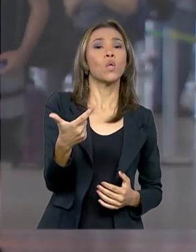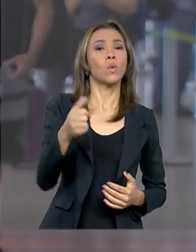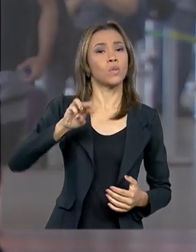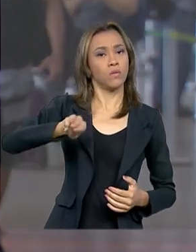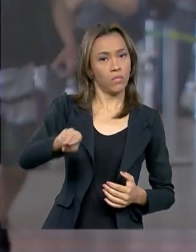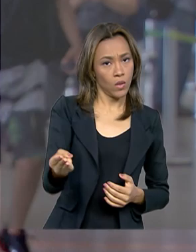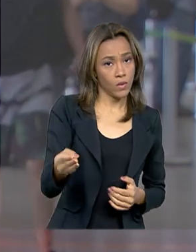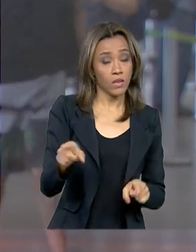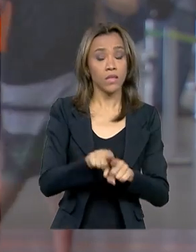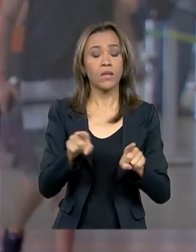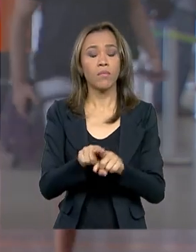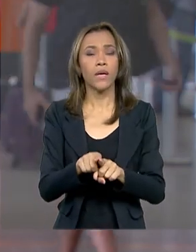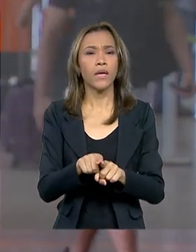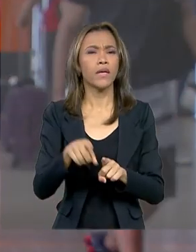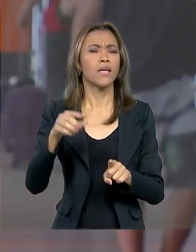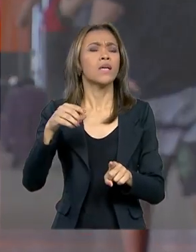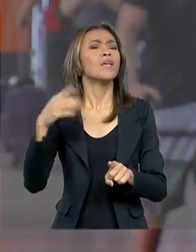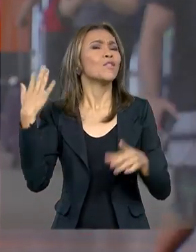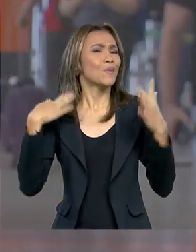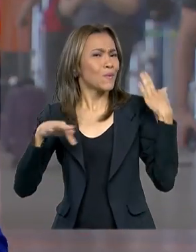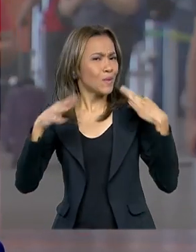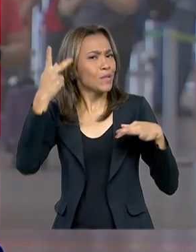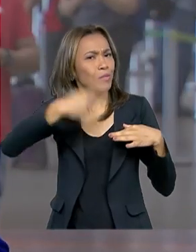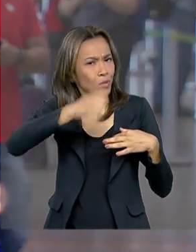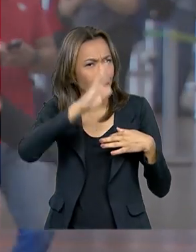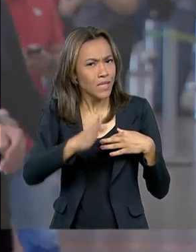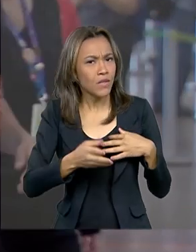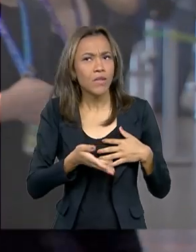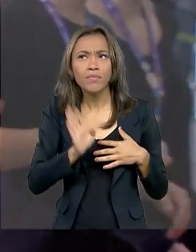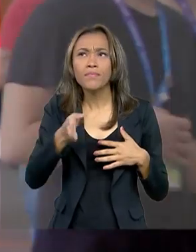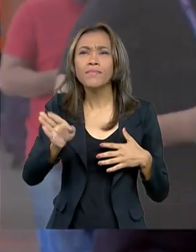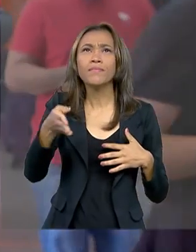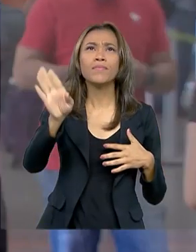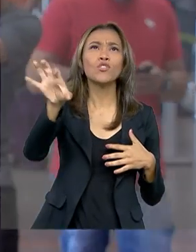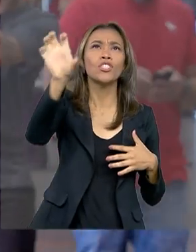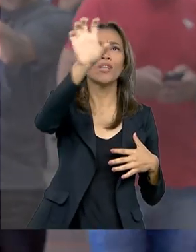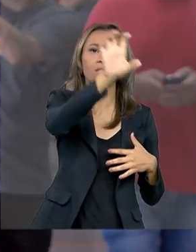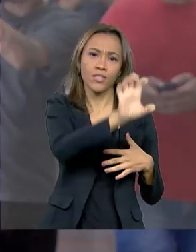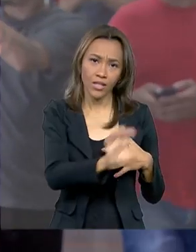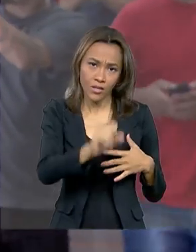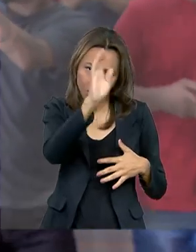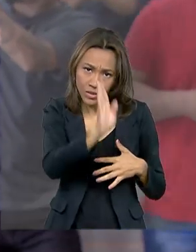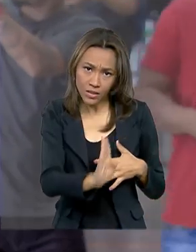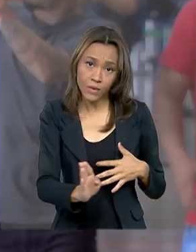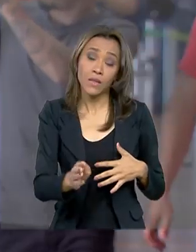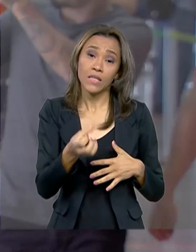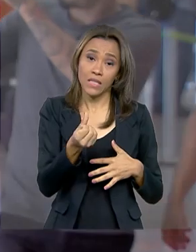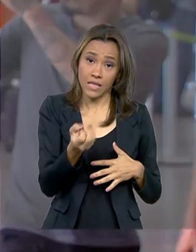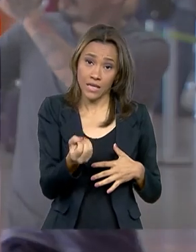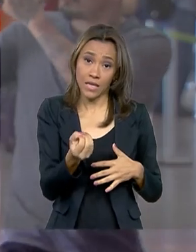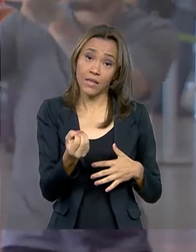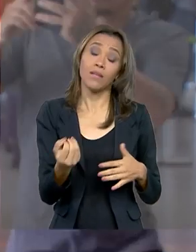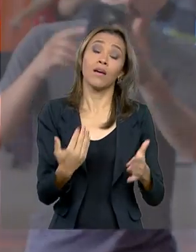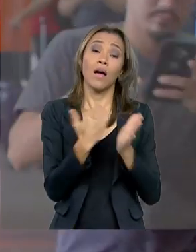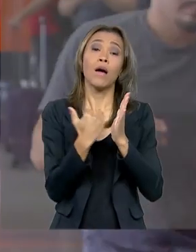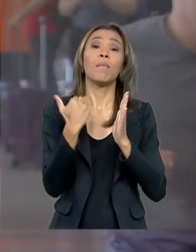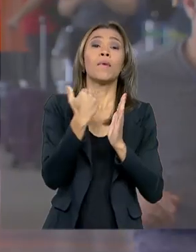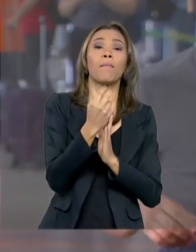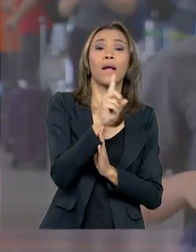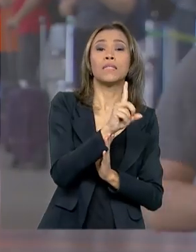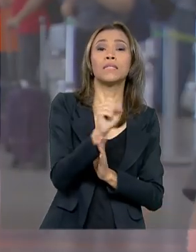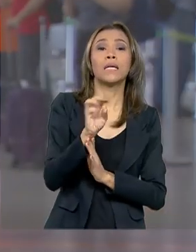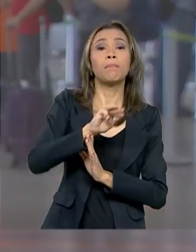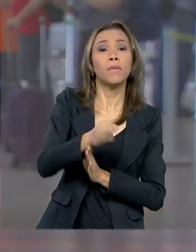aumentar o número de turistas brasileiros que viajam pelo país, de 60 milhões para 100 milhões até